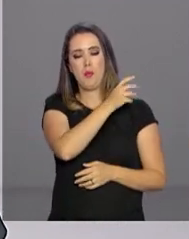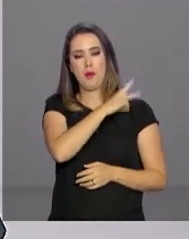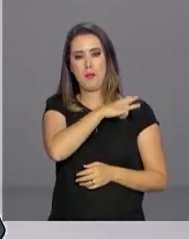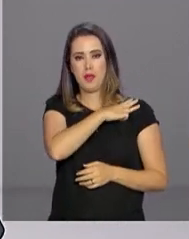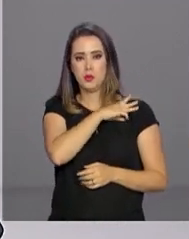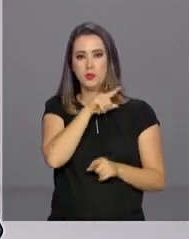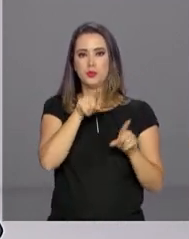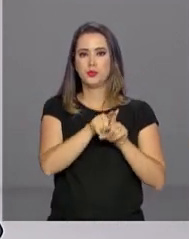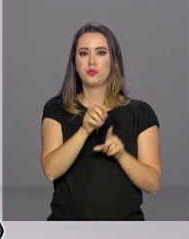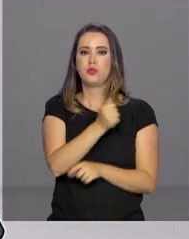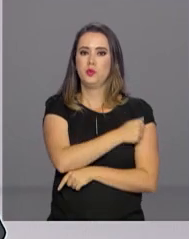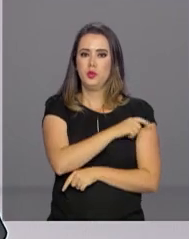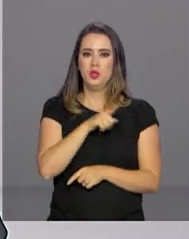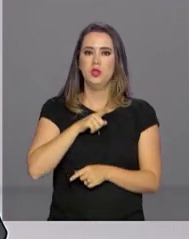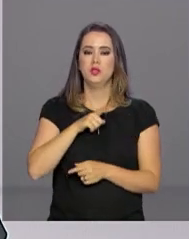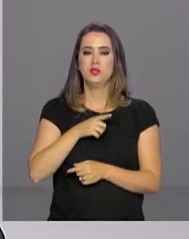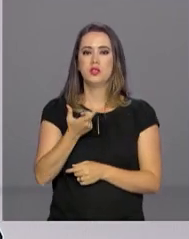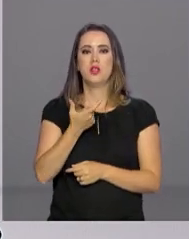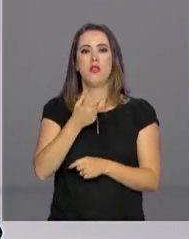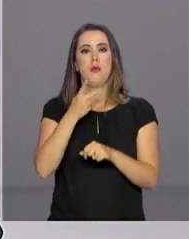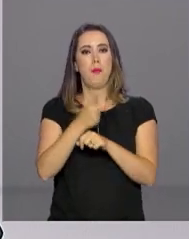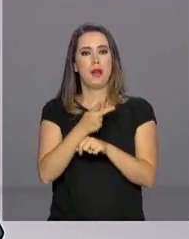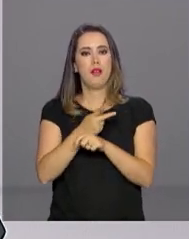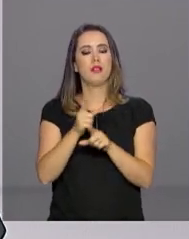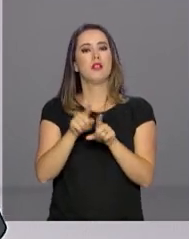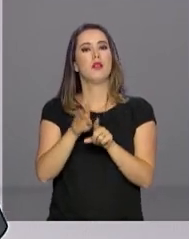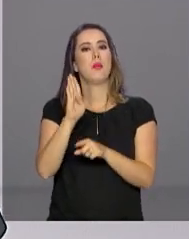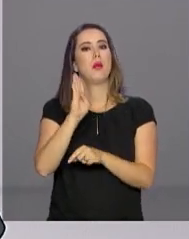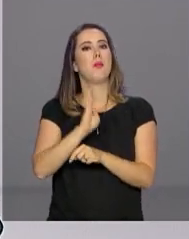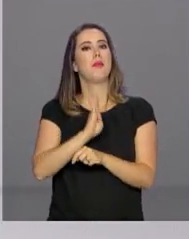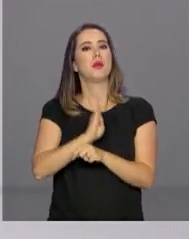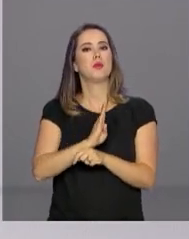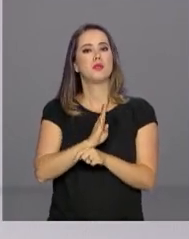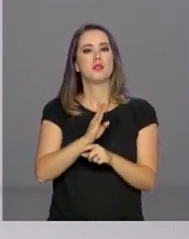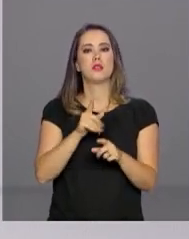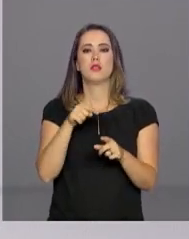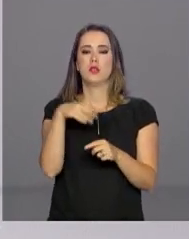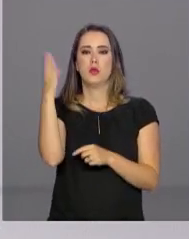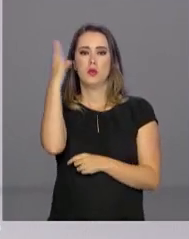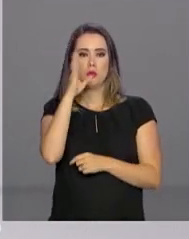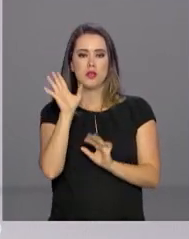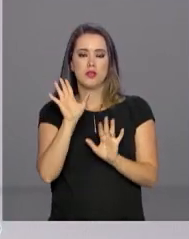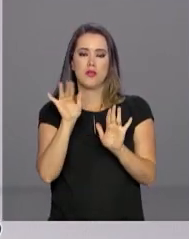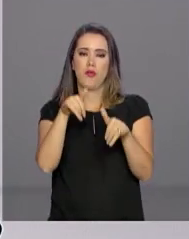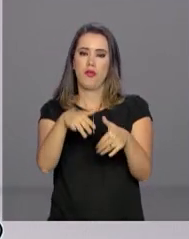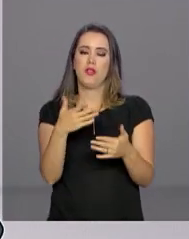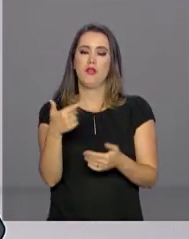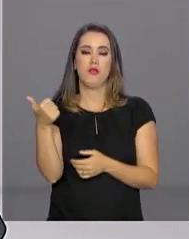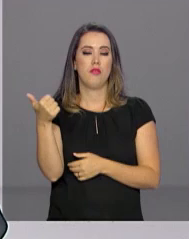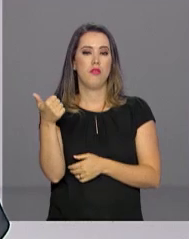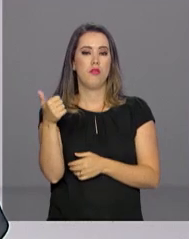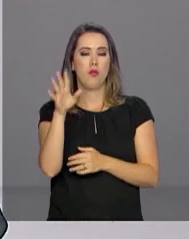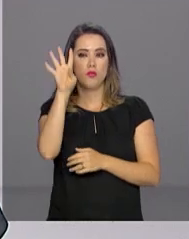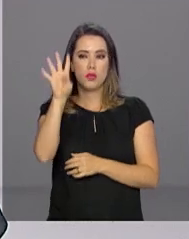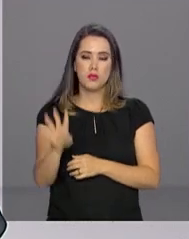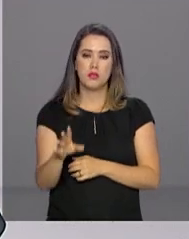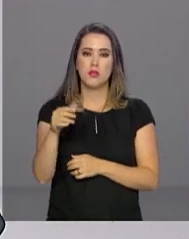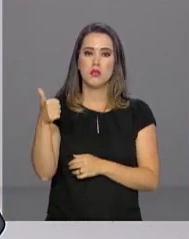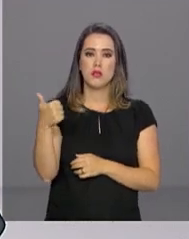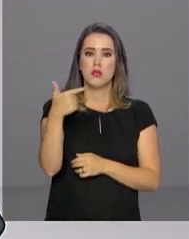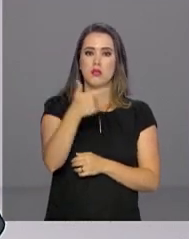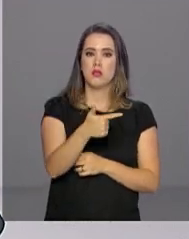brasileiros voltaram para casa com uma de prata e outra de bronze. O Brasil encerrou a participação em 12º lugar entre